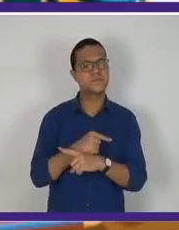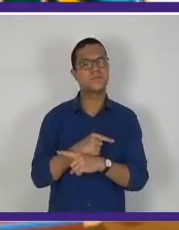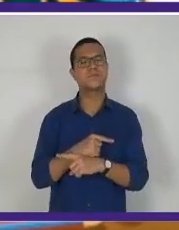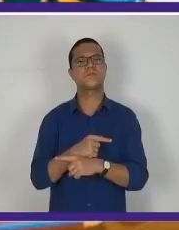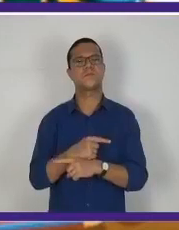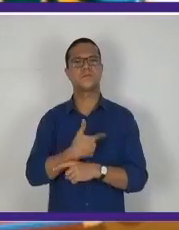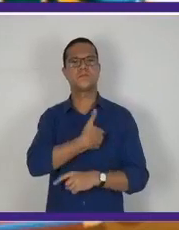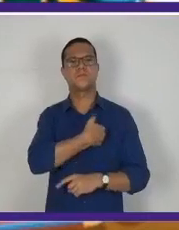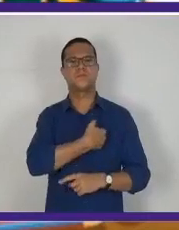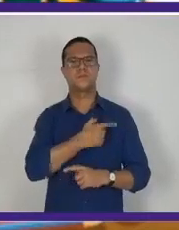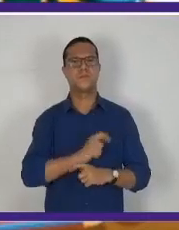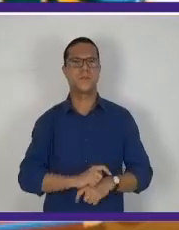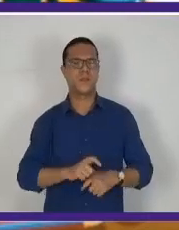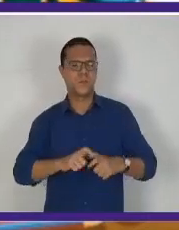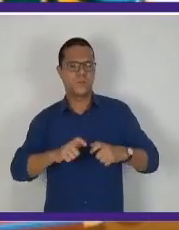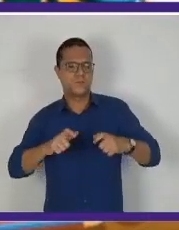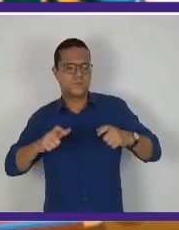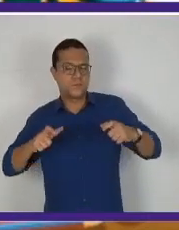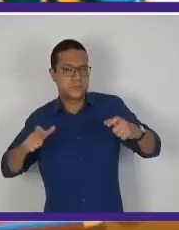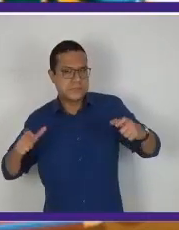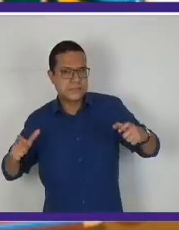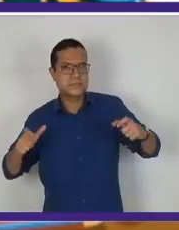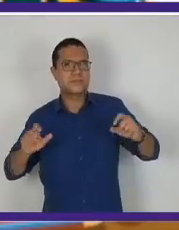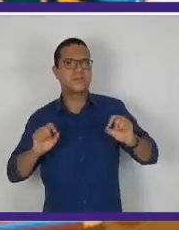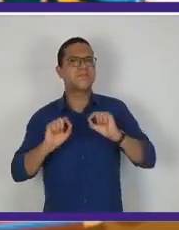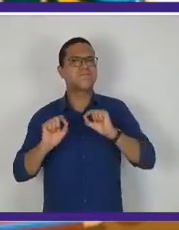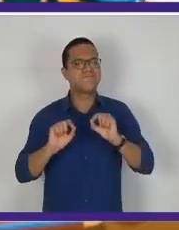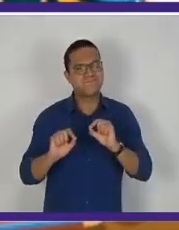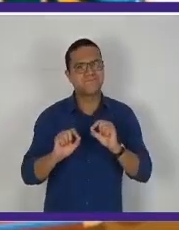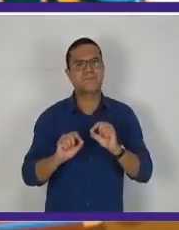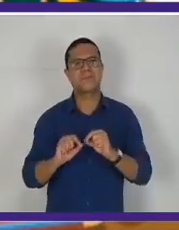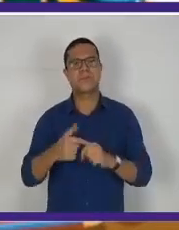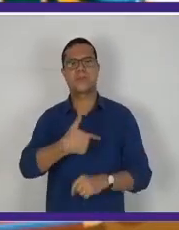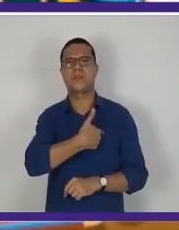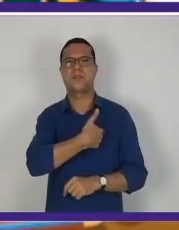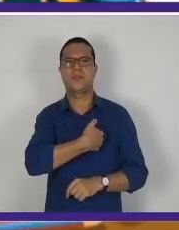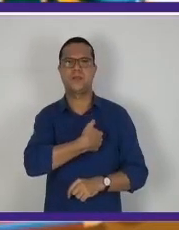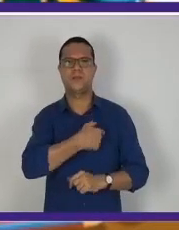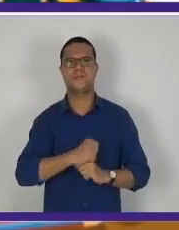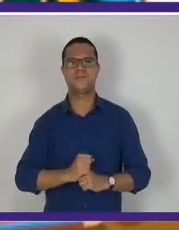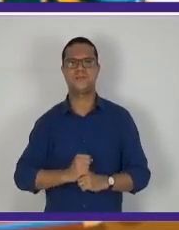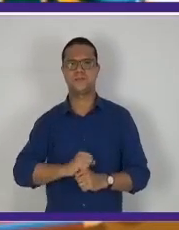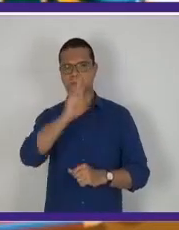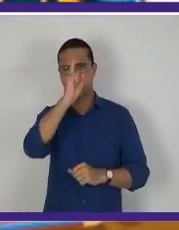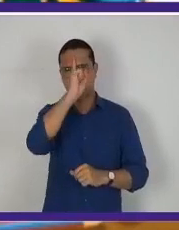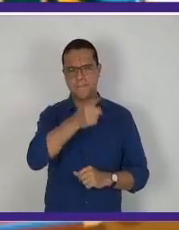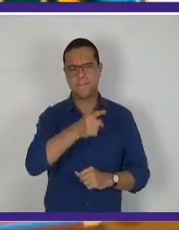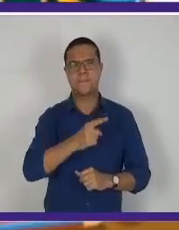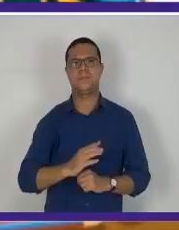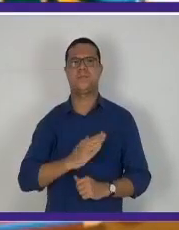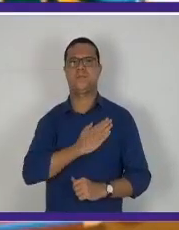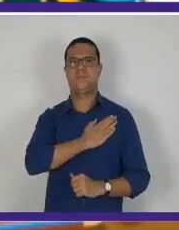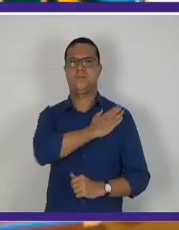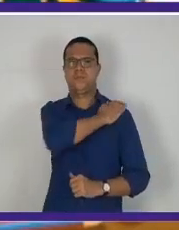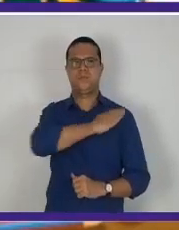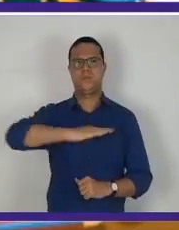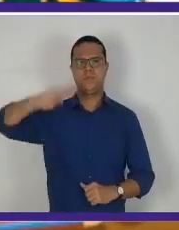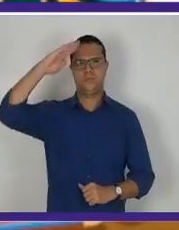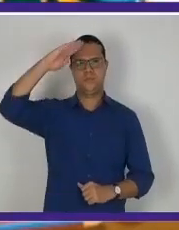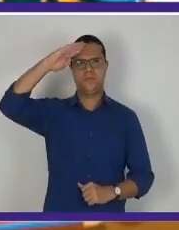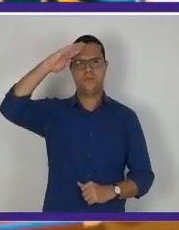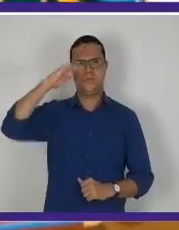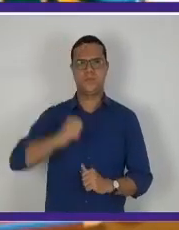vai tomar maior crescimento, uma vez que Vargas envia soldados brasileiros para